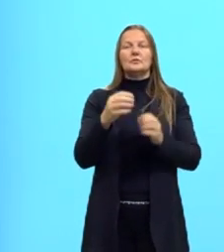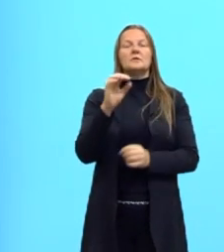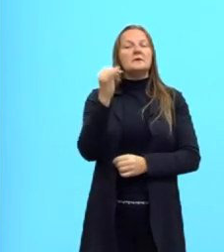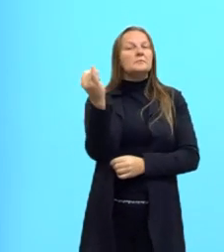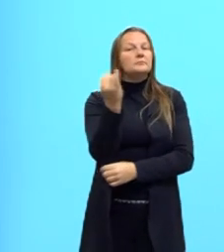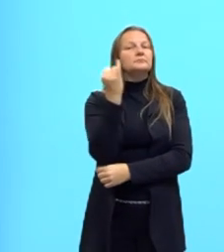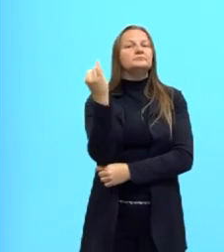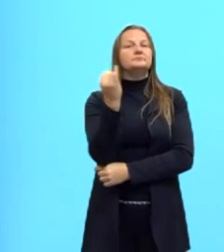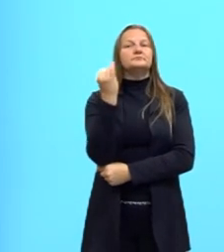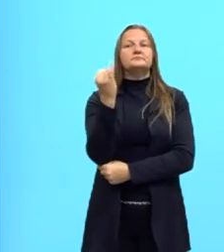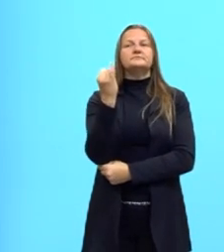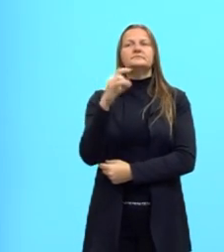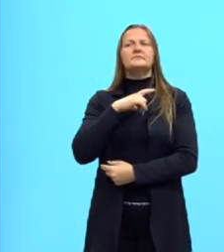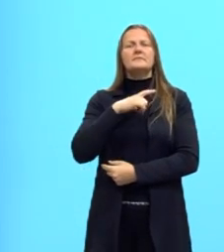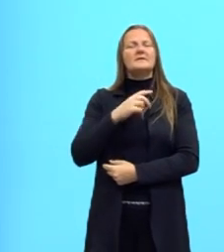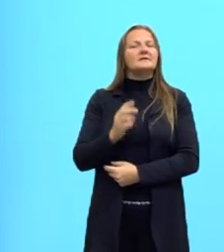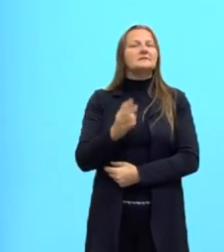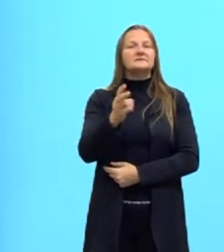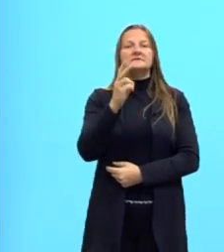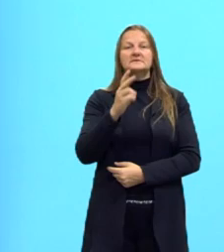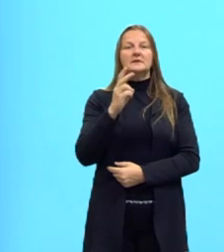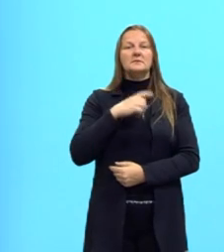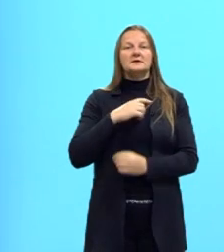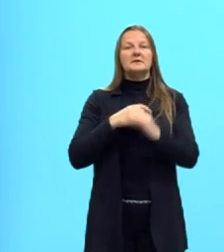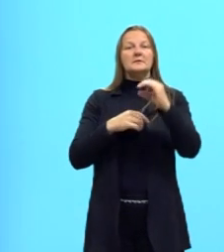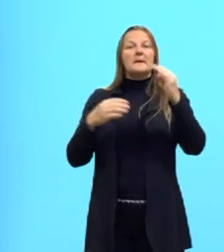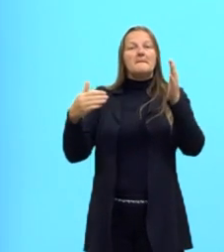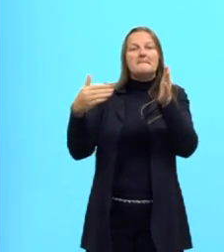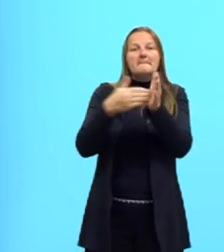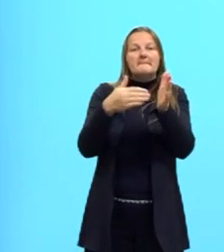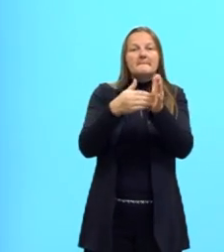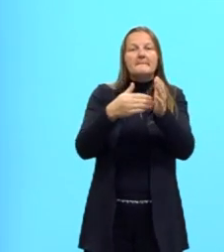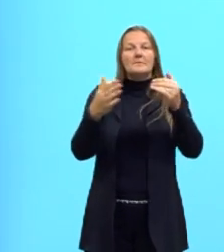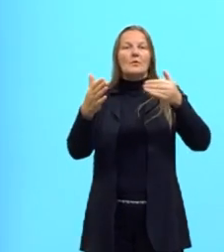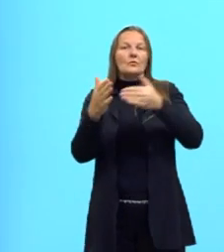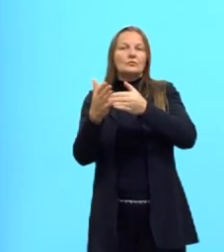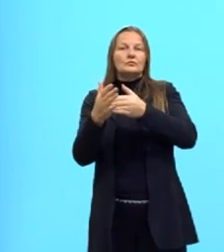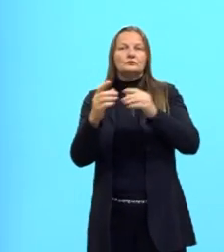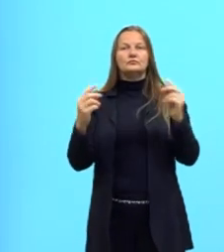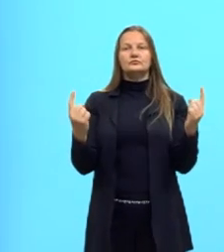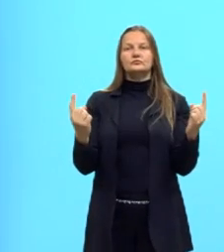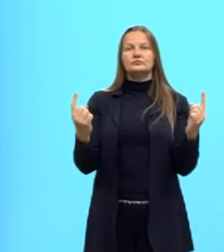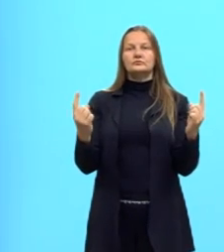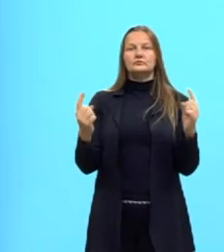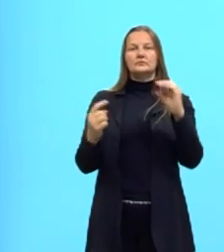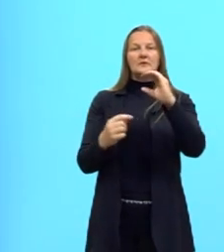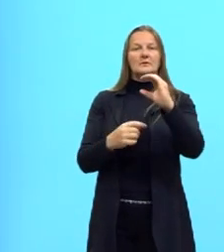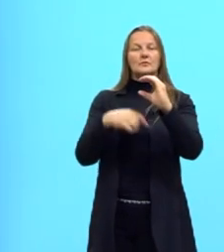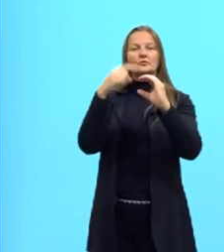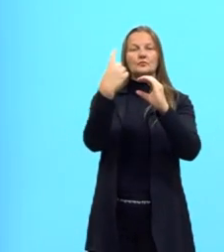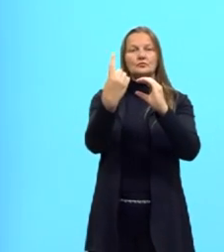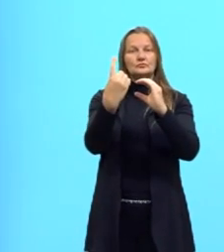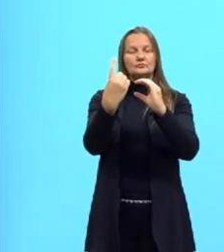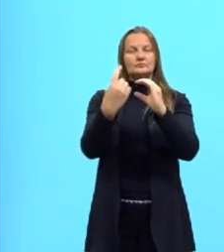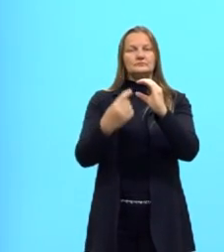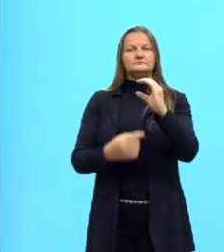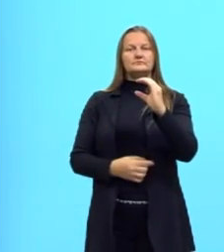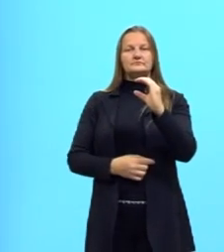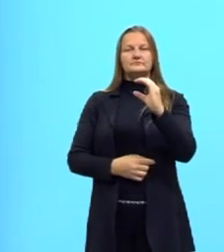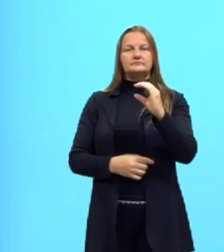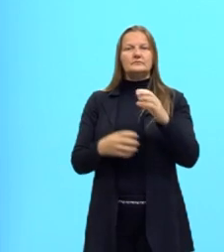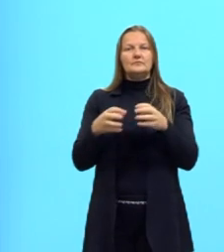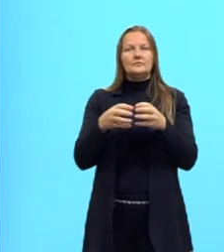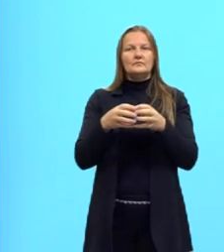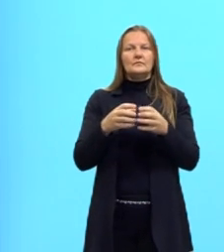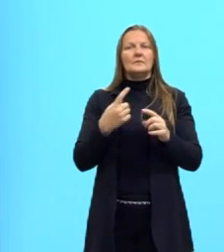importante, vai estar sempre nas extremidades da cadeia, então sempre vai ser a partir do carbono 1, esse grupo.